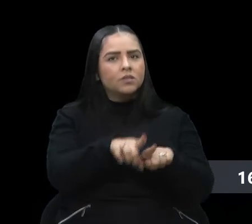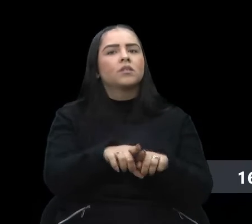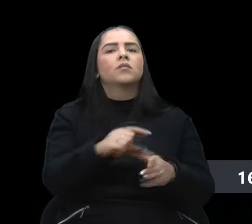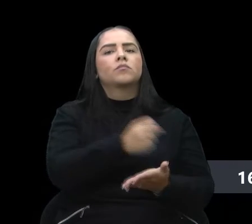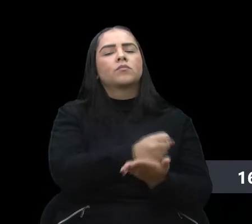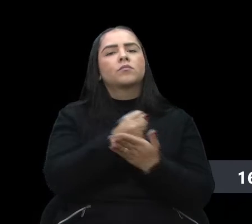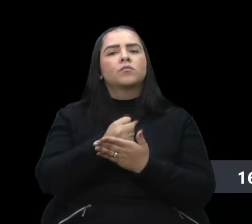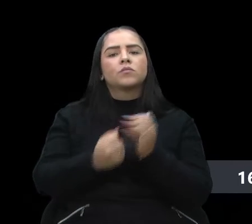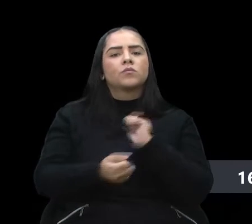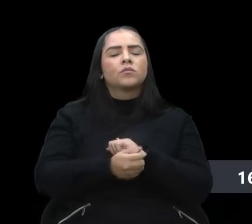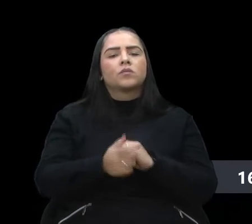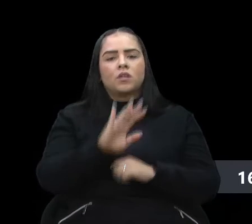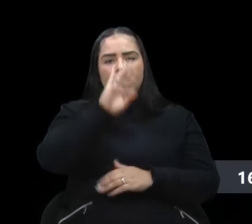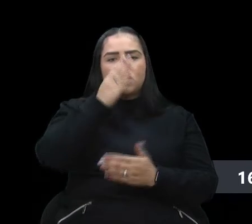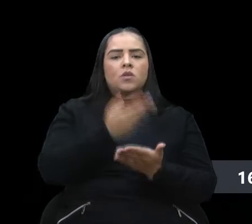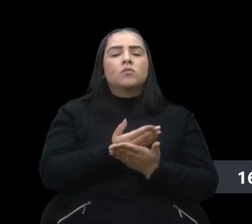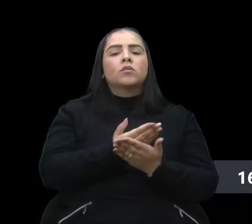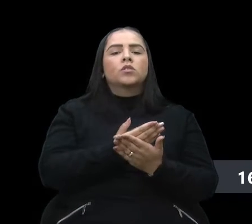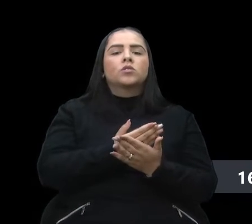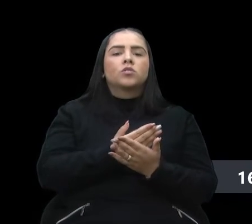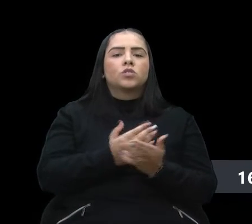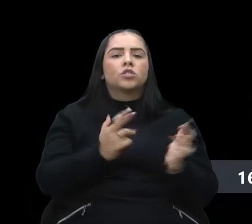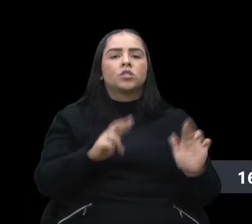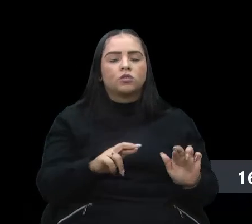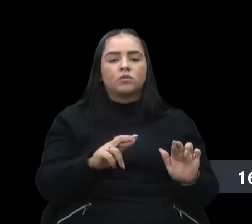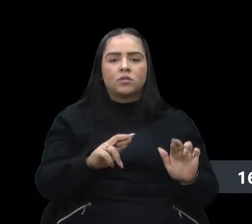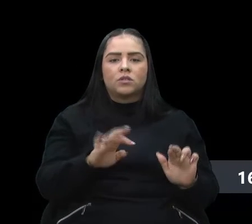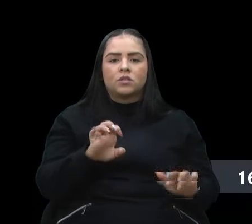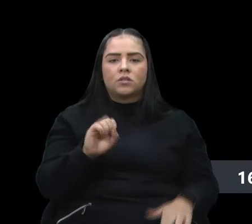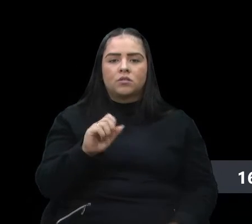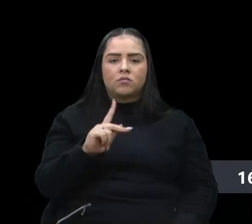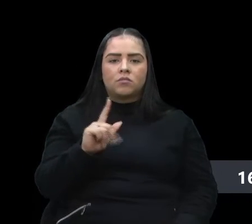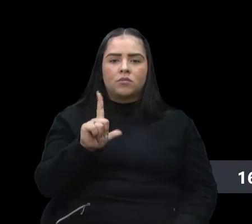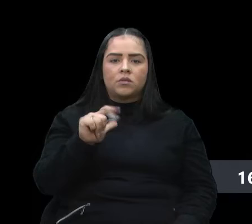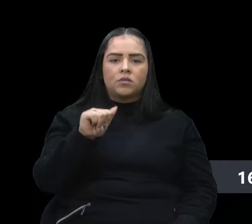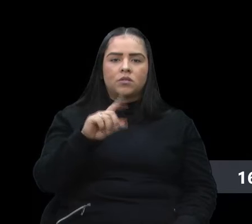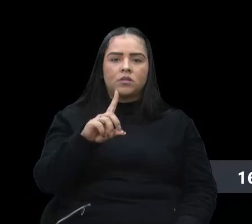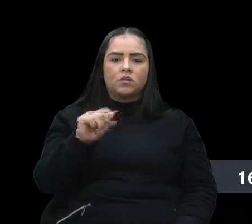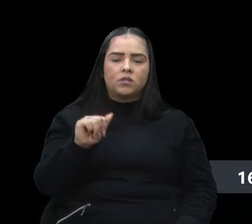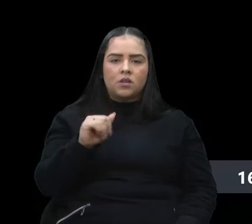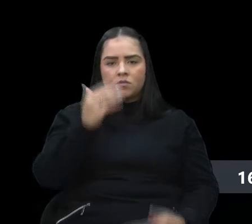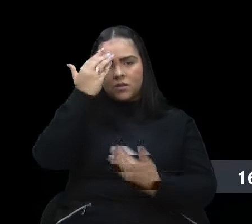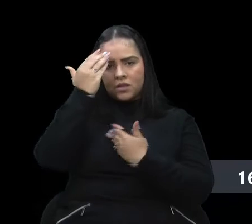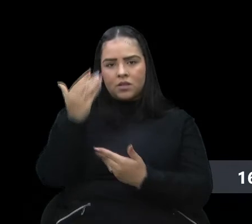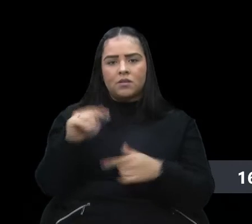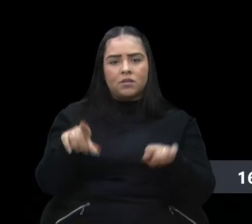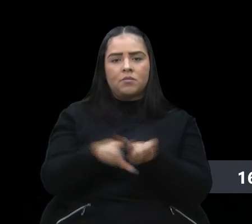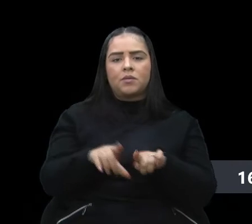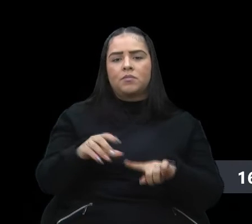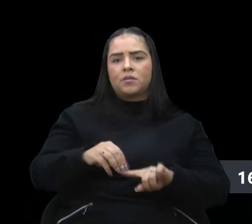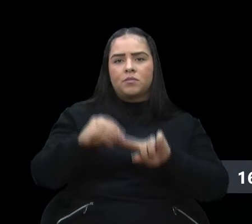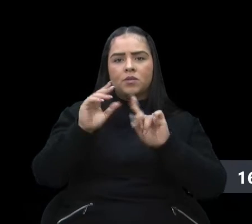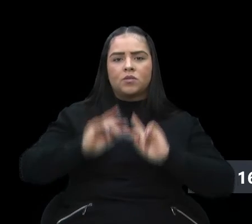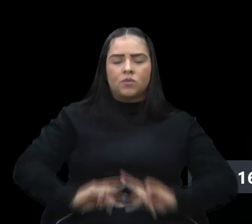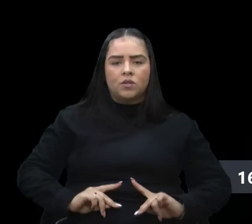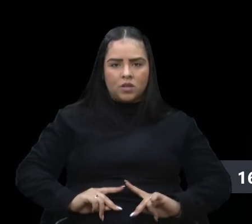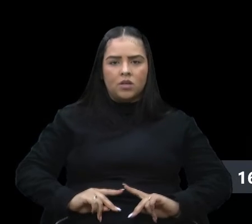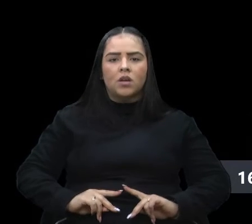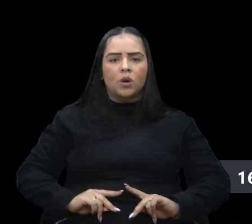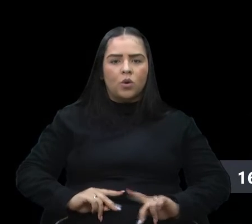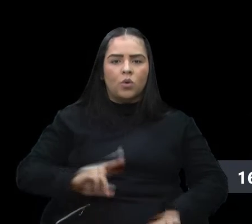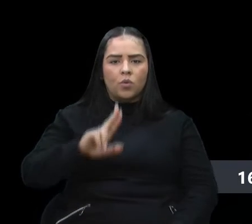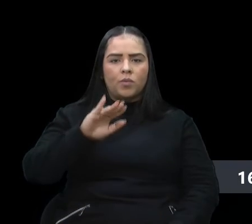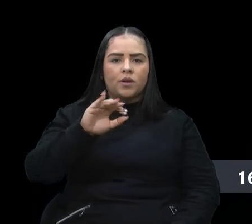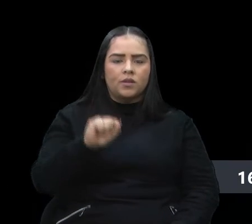apoio em conjunto. Acho que a região do Esplanada agradece, e principalmente os usuários da Unidade Básica de Saúde lá